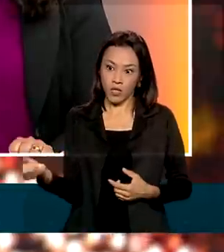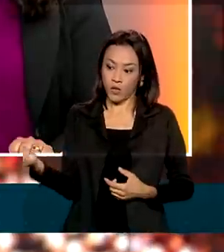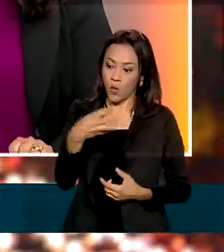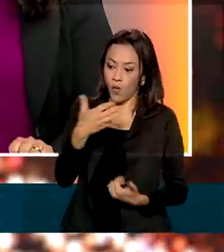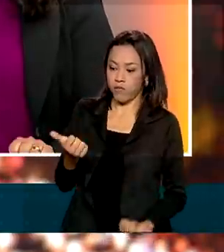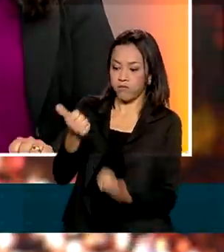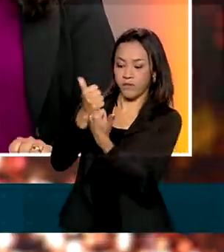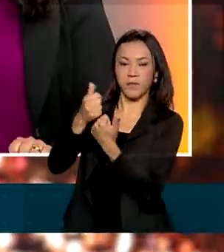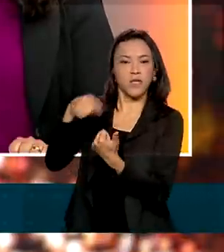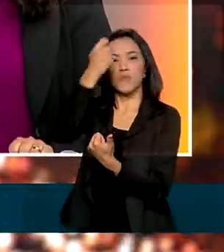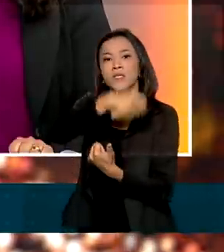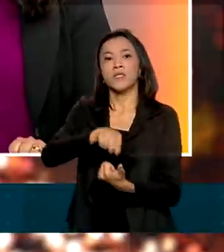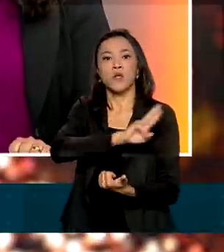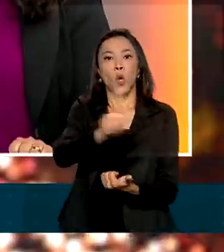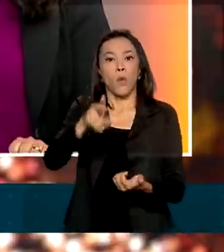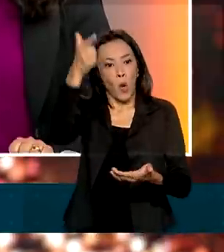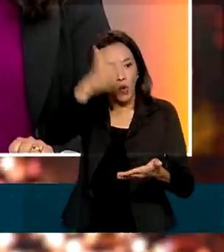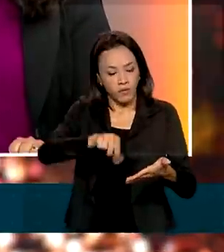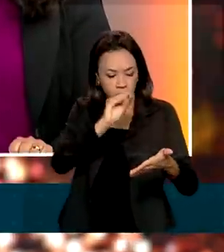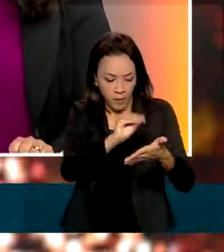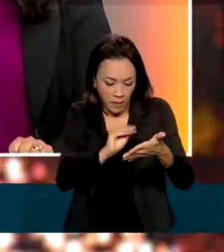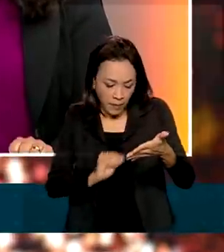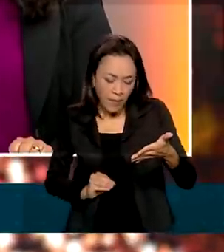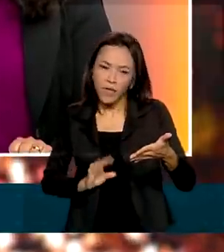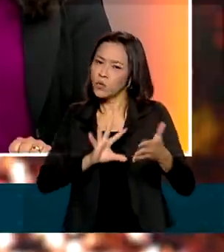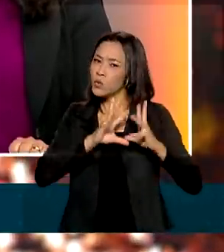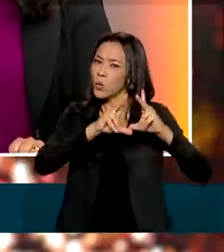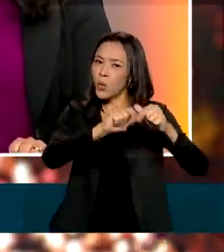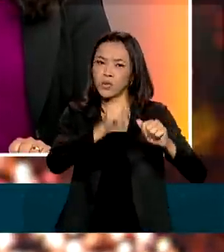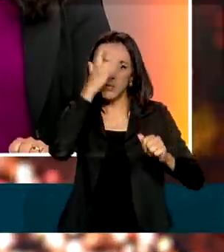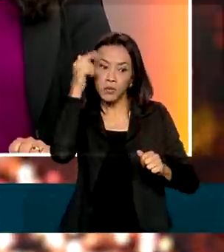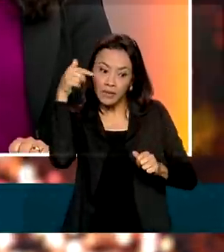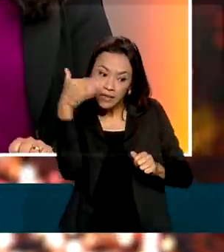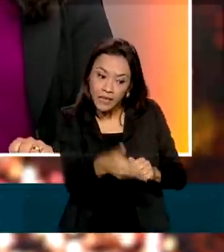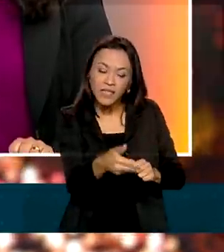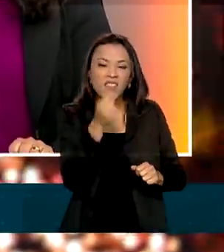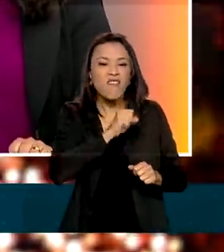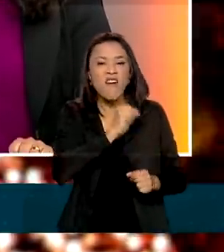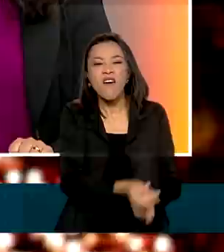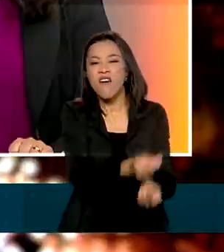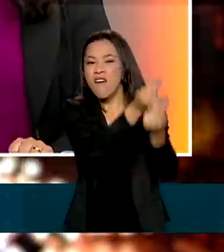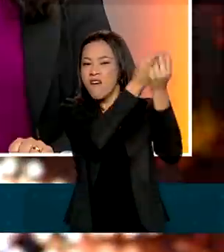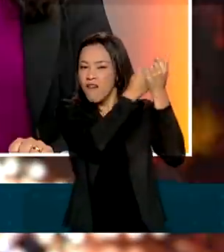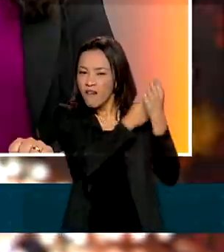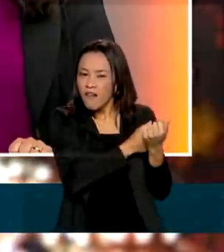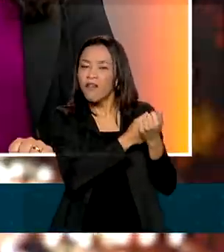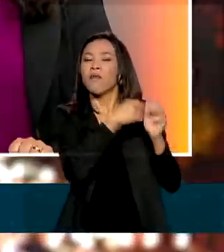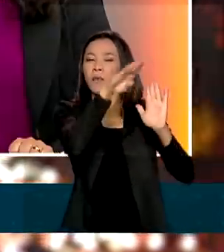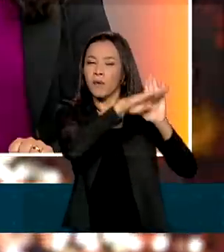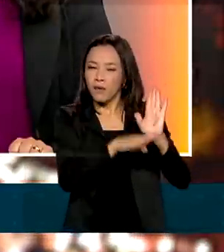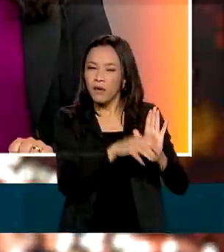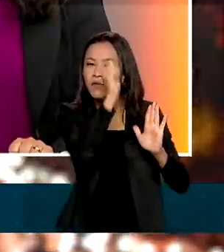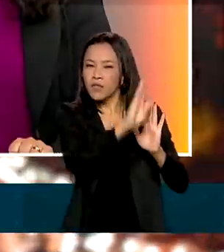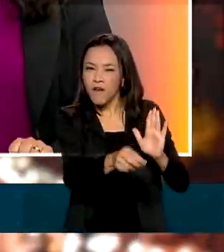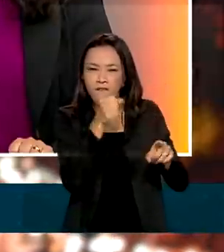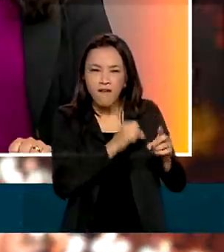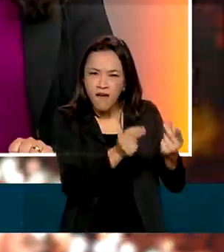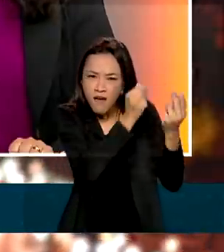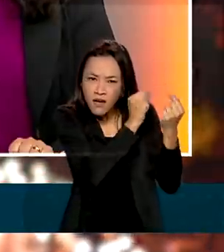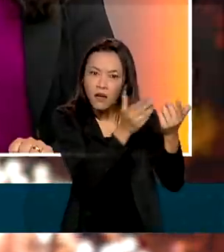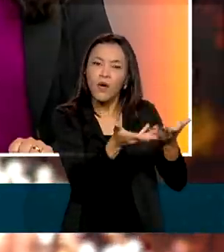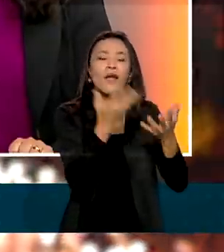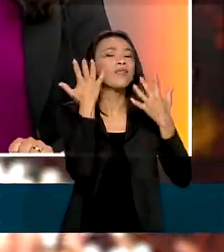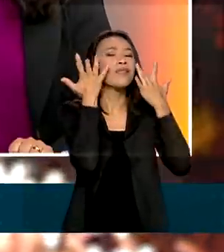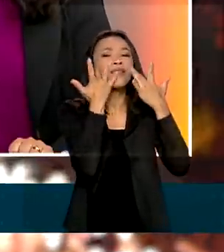precisam fazer novo cadastro. Todos os beneficiários do programa social, na época Bolsa Família, hoje Auxílio Brasil, já passam